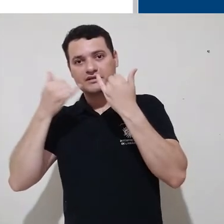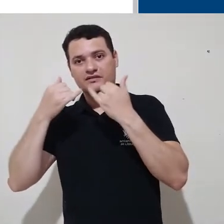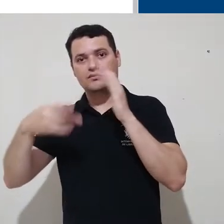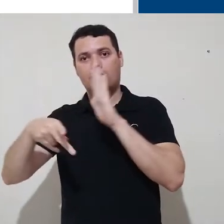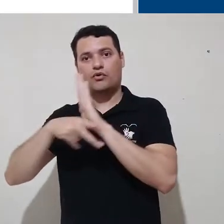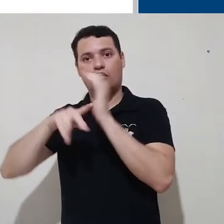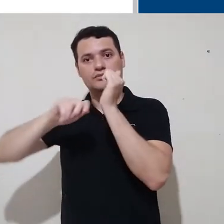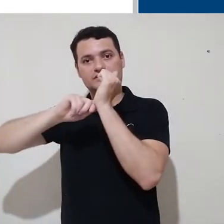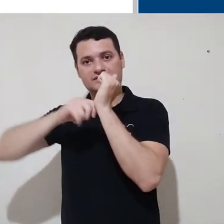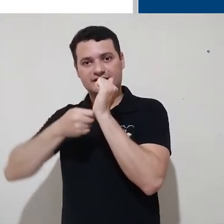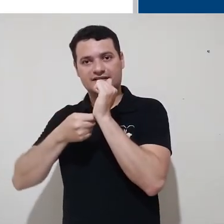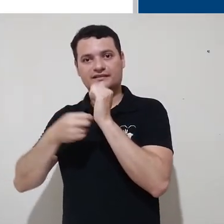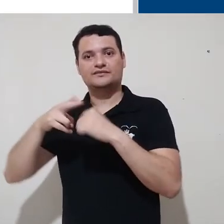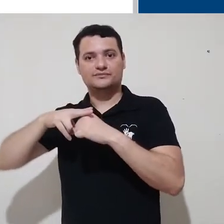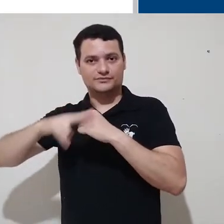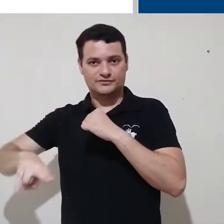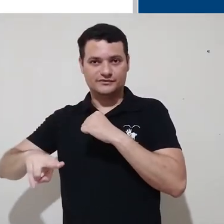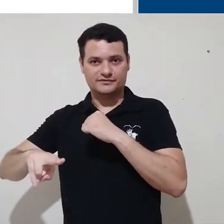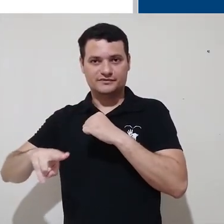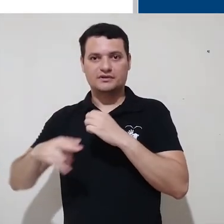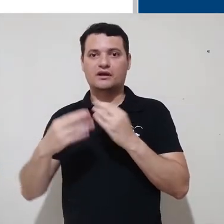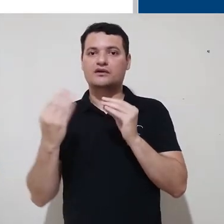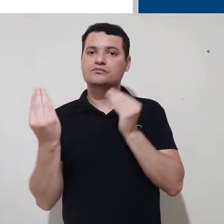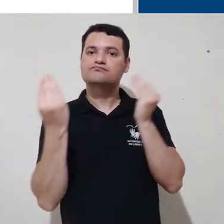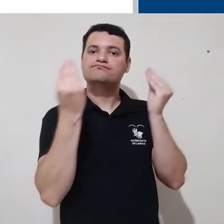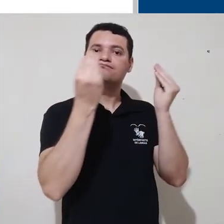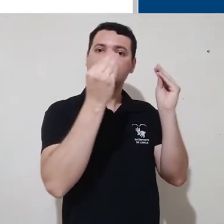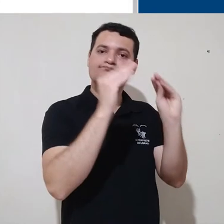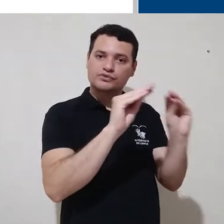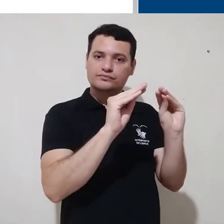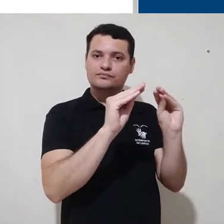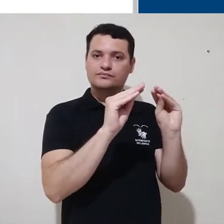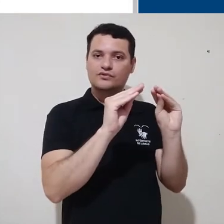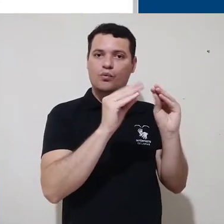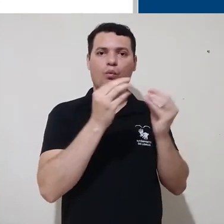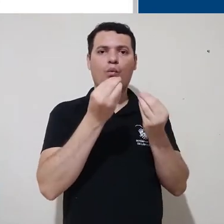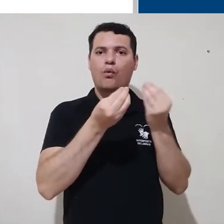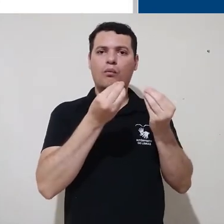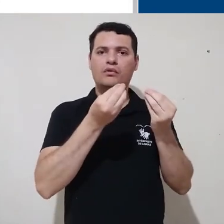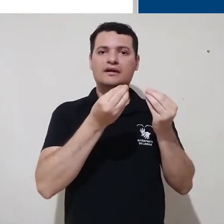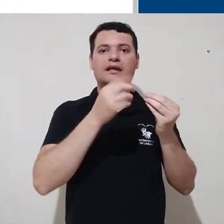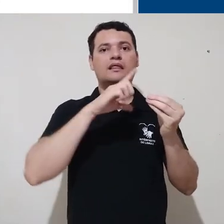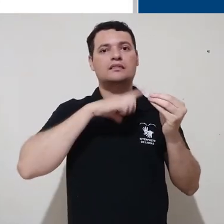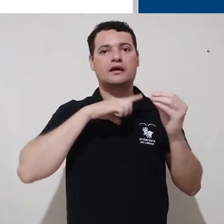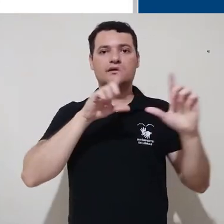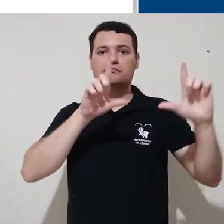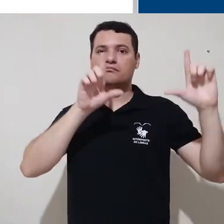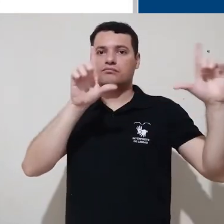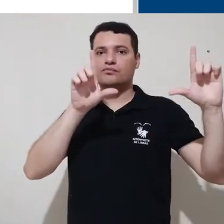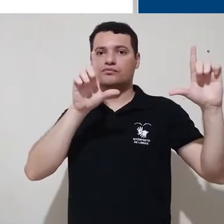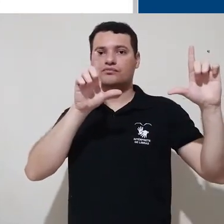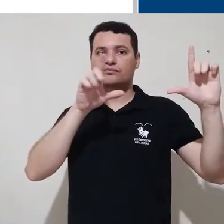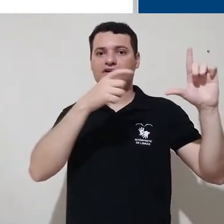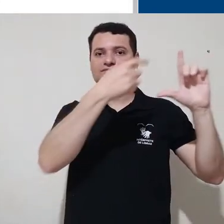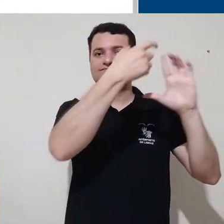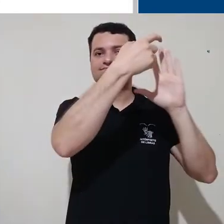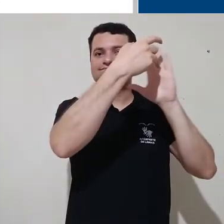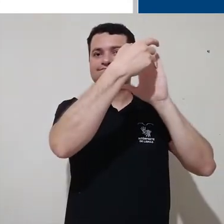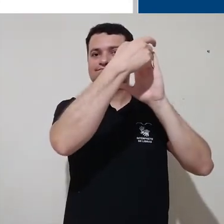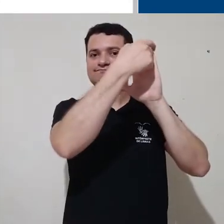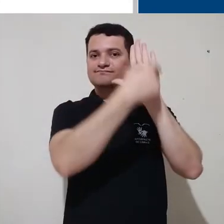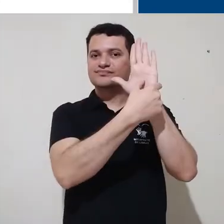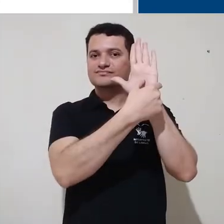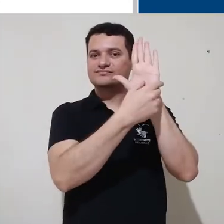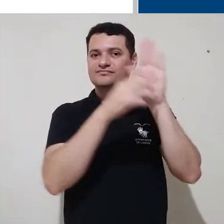credenciais de acesso e você pode colocar suas credenciais acesso no painel de login, que é